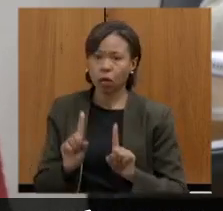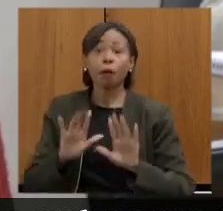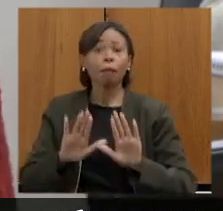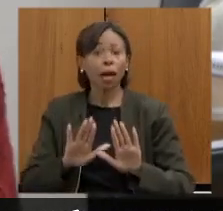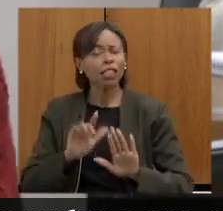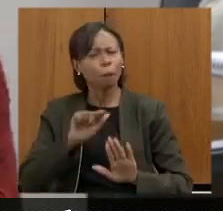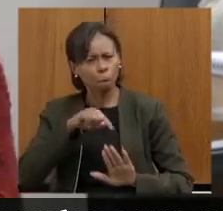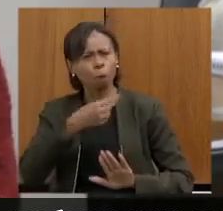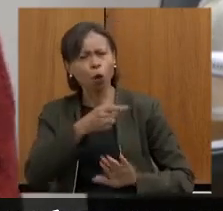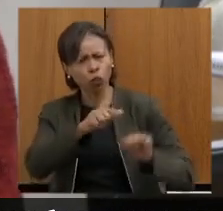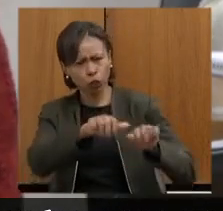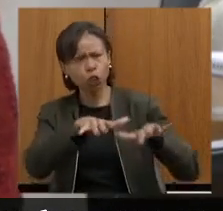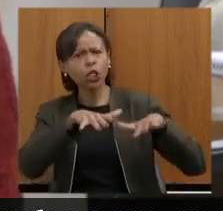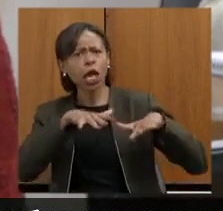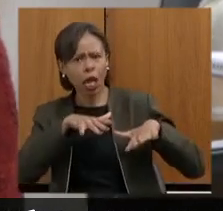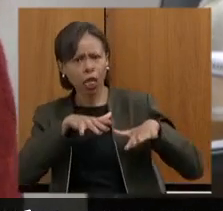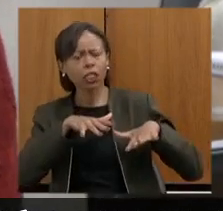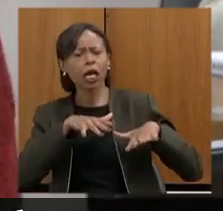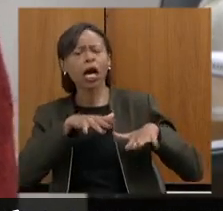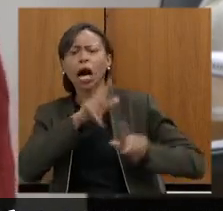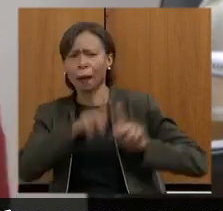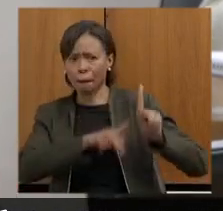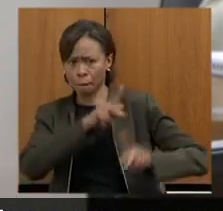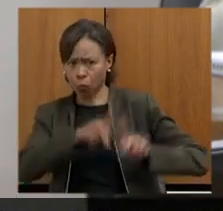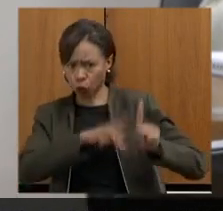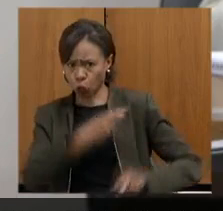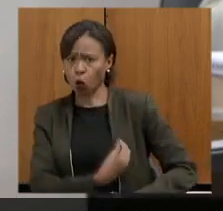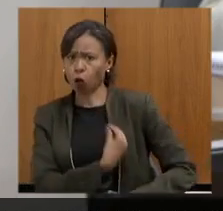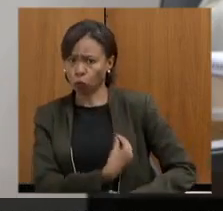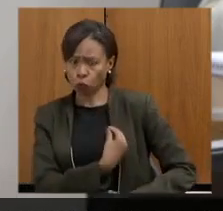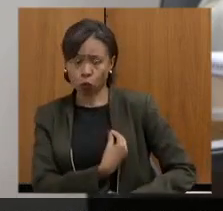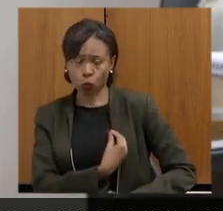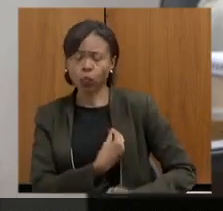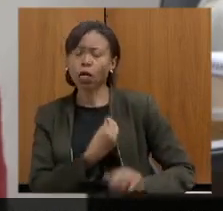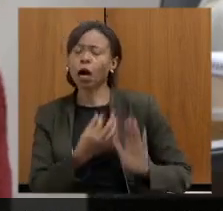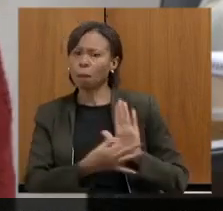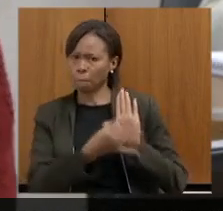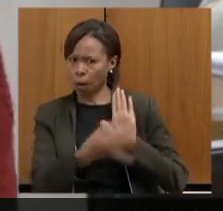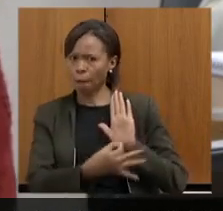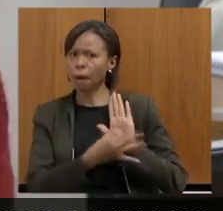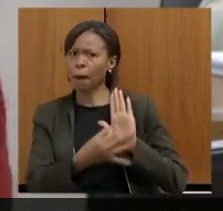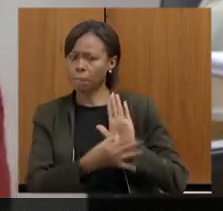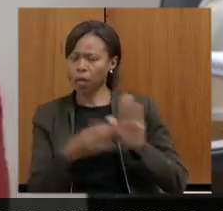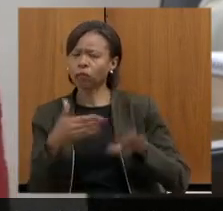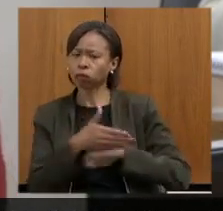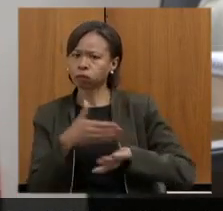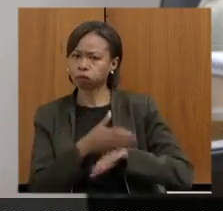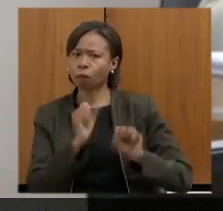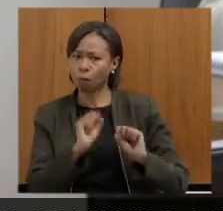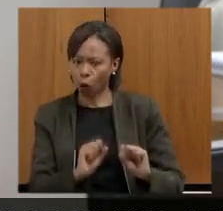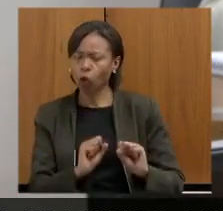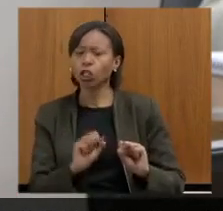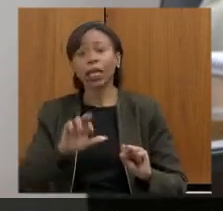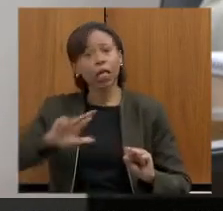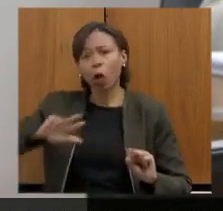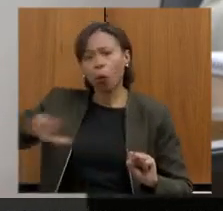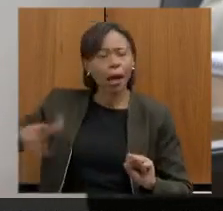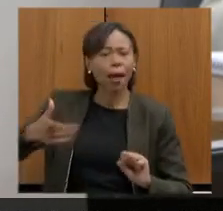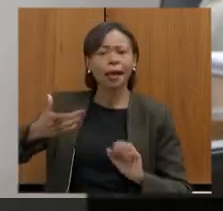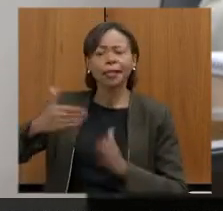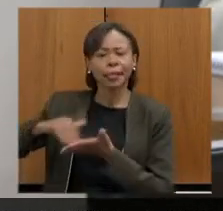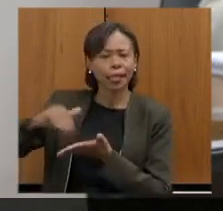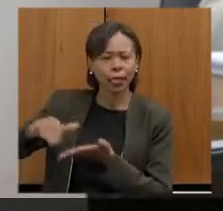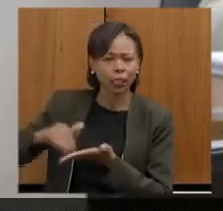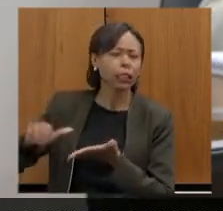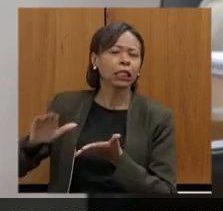audiências públicas com participação de não-deputados e de não-chefes de secretarias